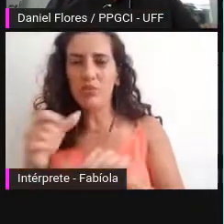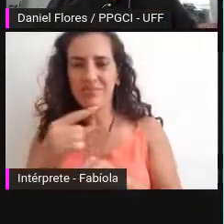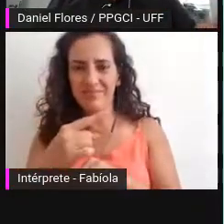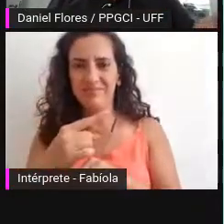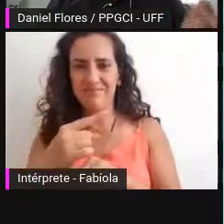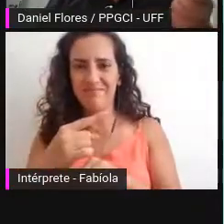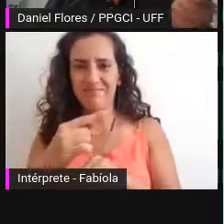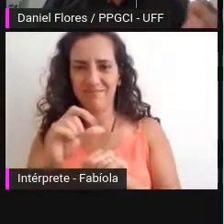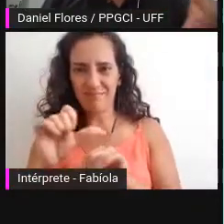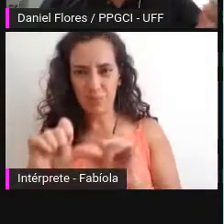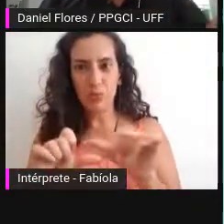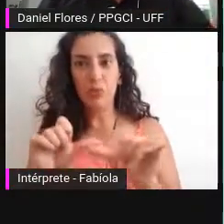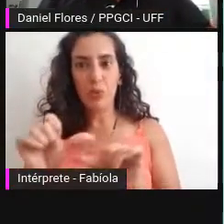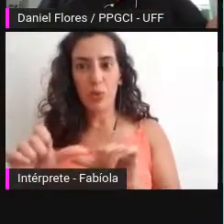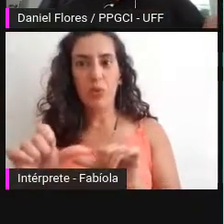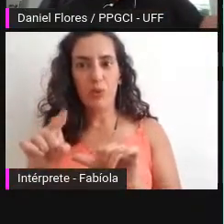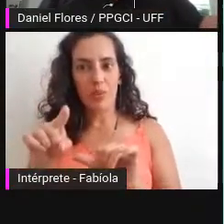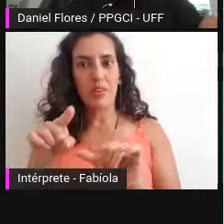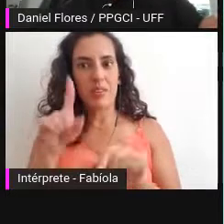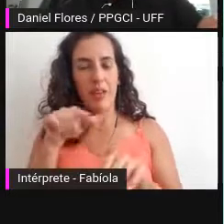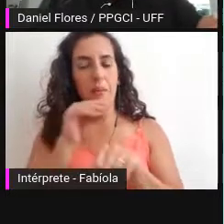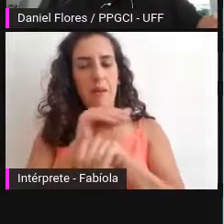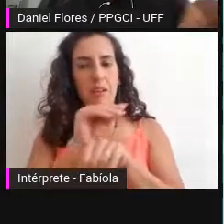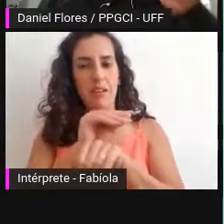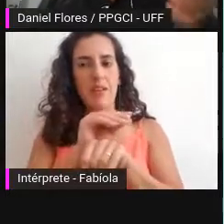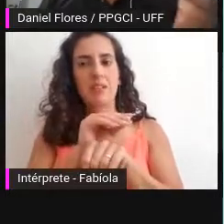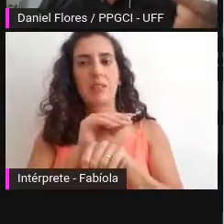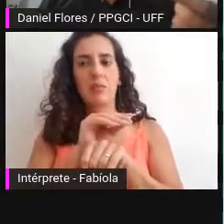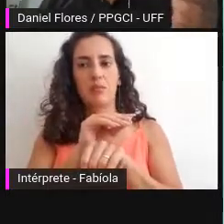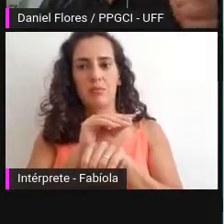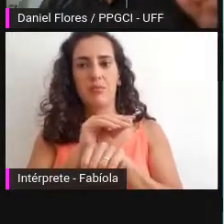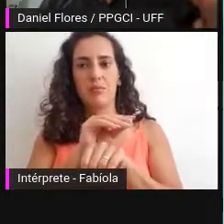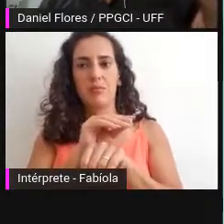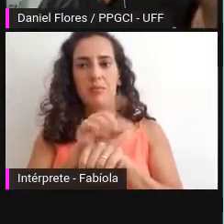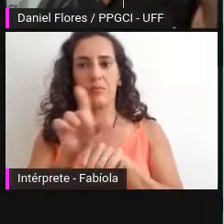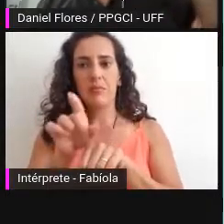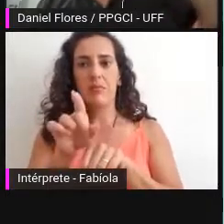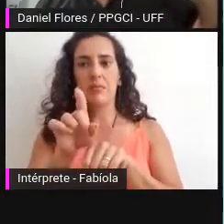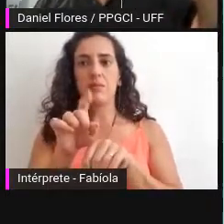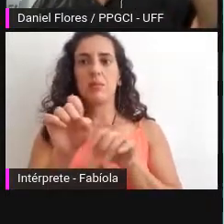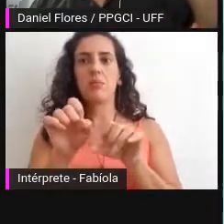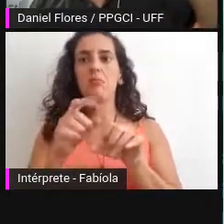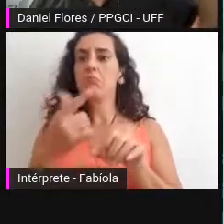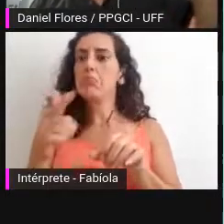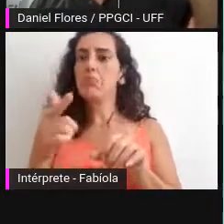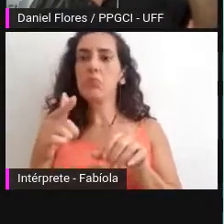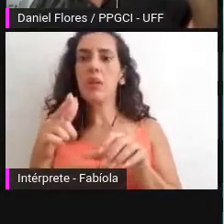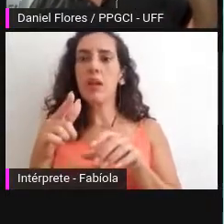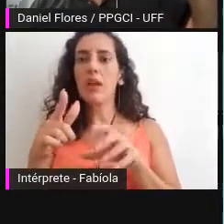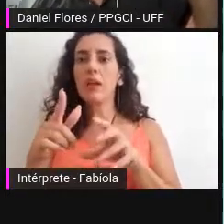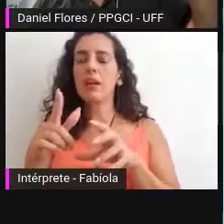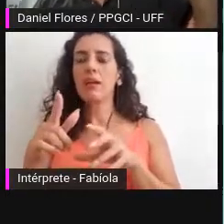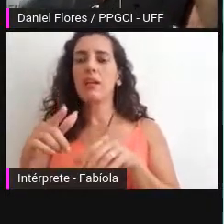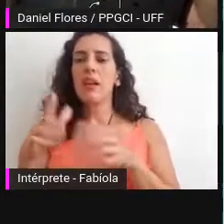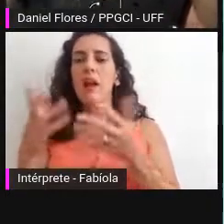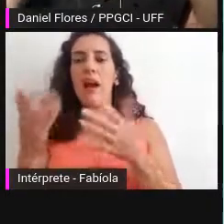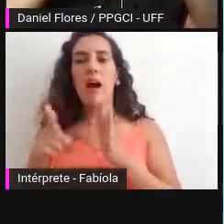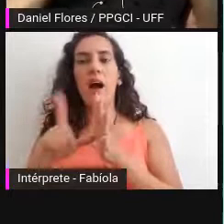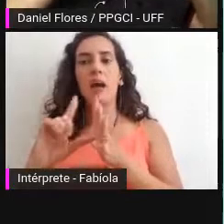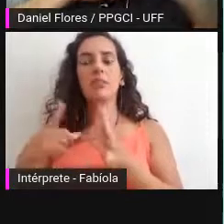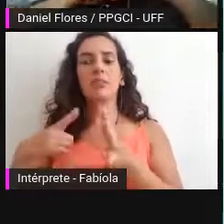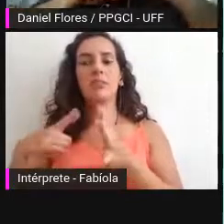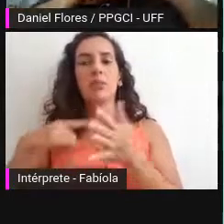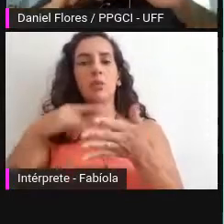preservação digital sistêmica o sistema de negócio inseriu requisitos da gestão de documentos